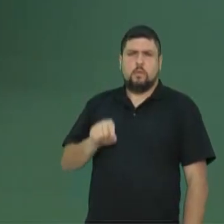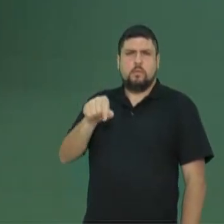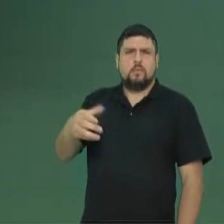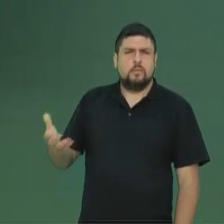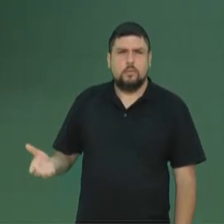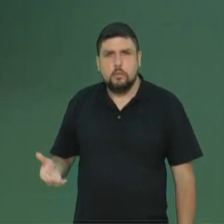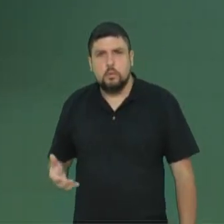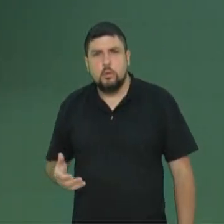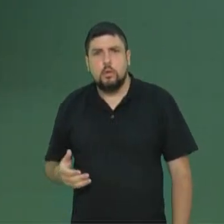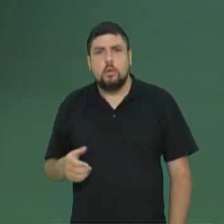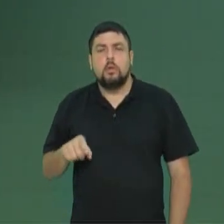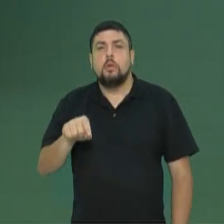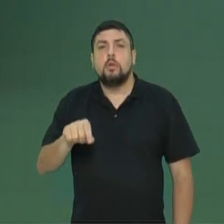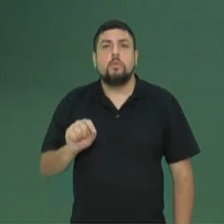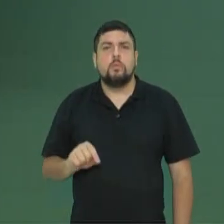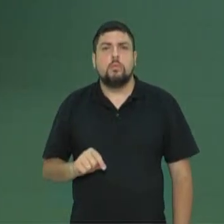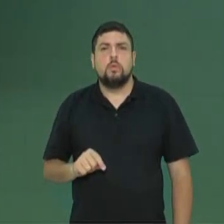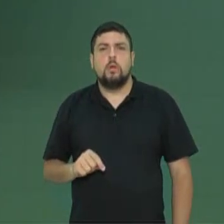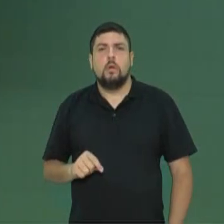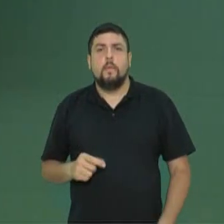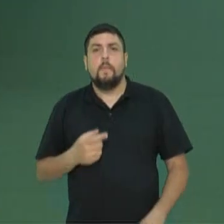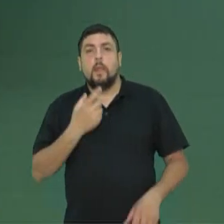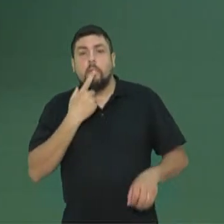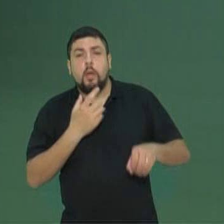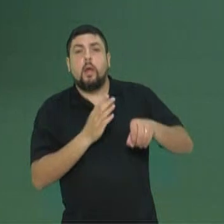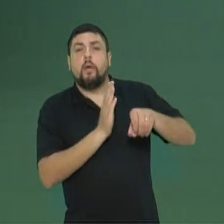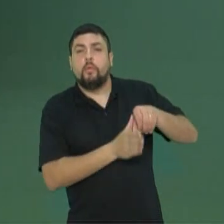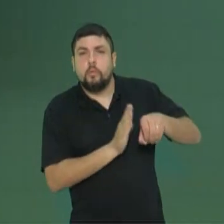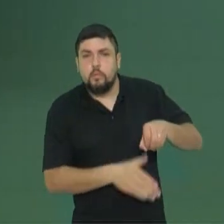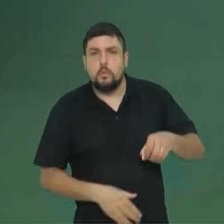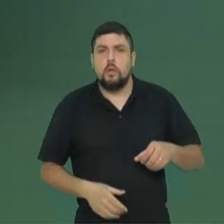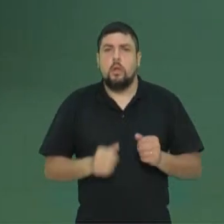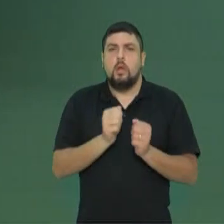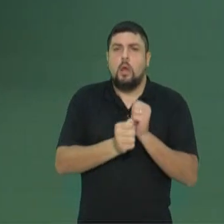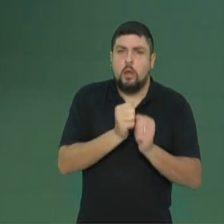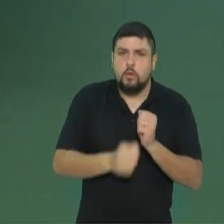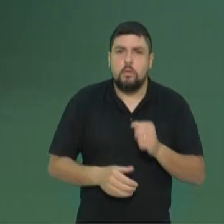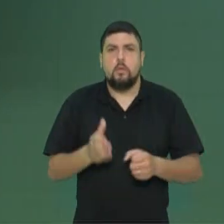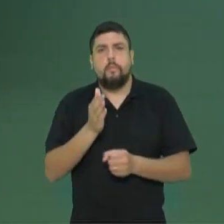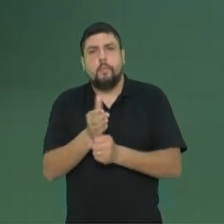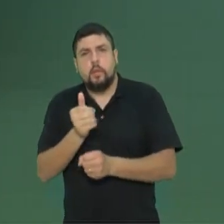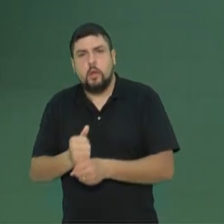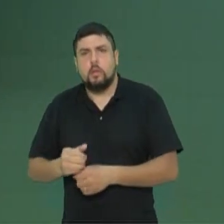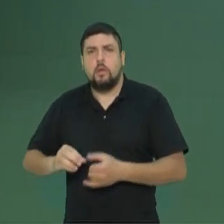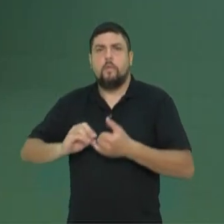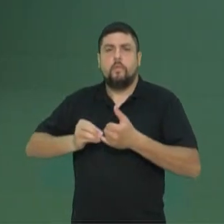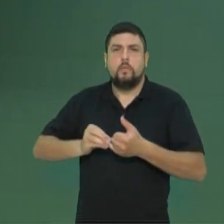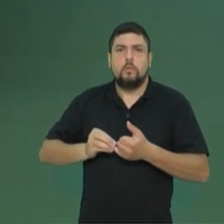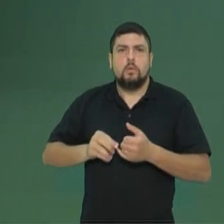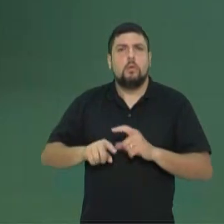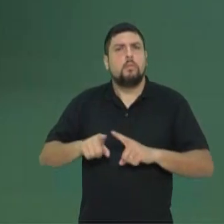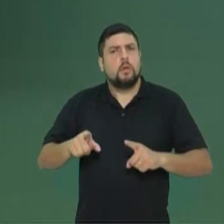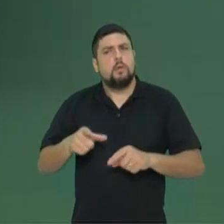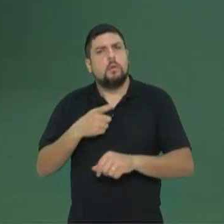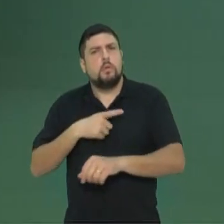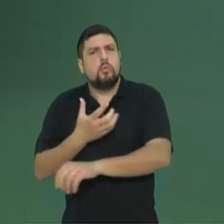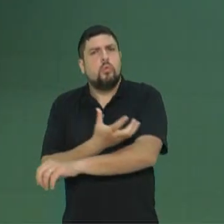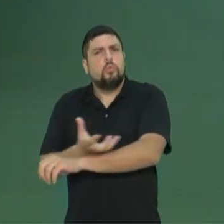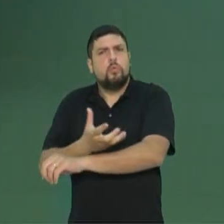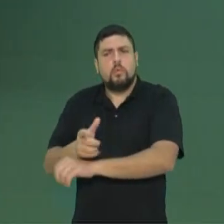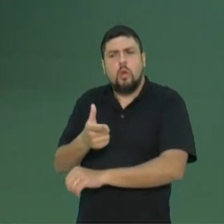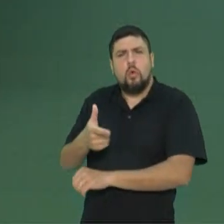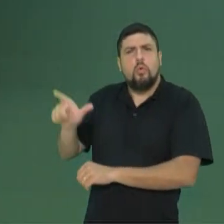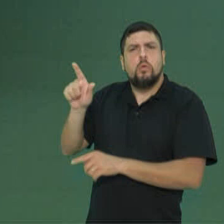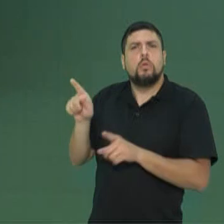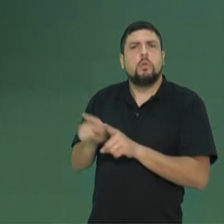padrão de consumo. Ah, eu consumo tomate, batata, arroz, feijão. Por que não consumir outras plantas? Por que não